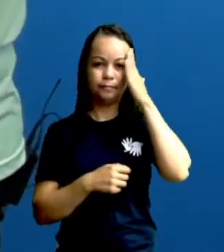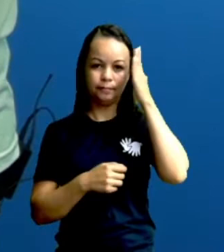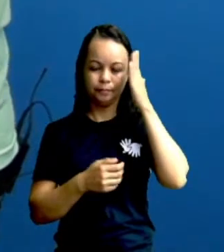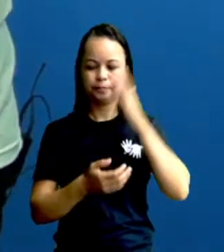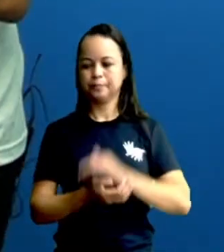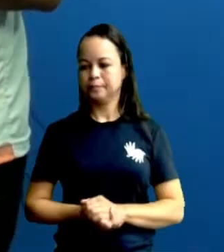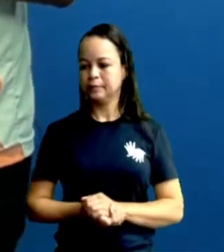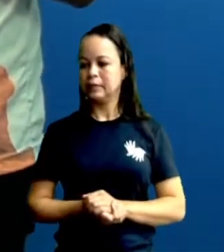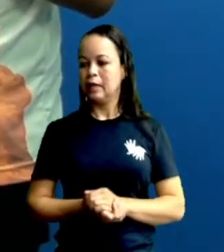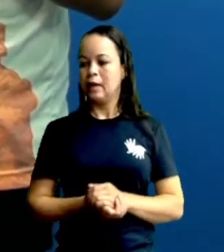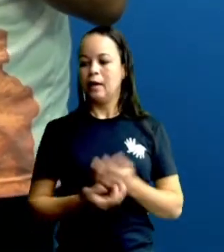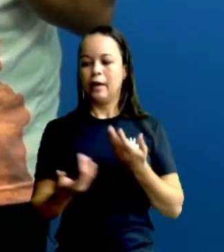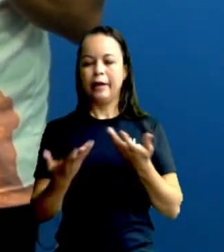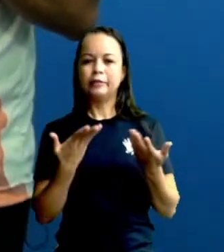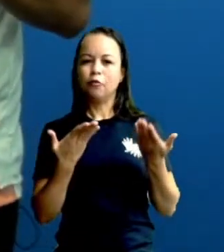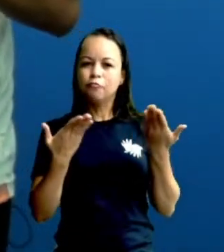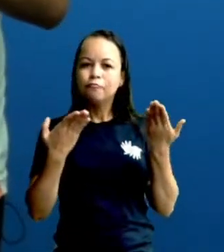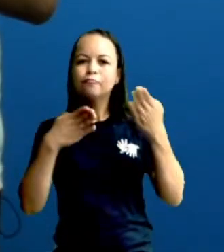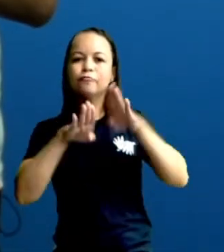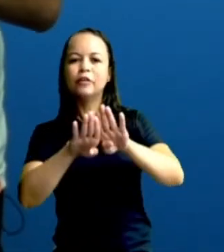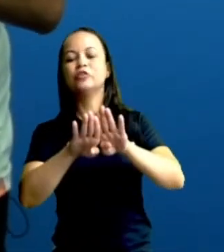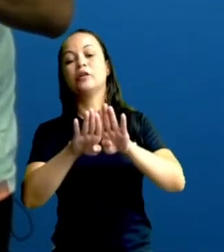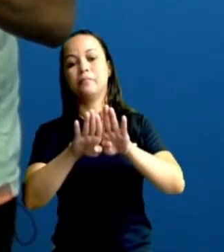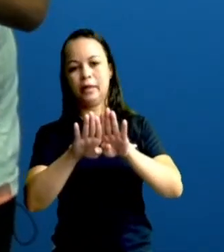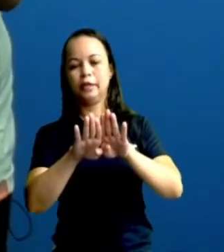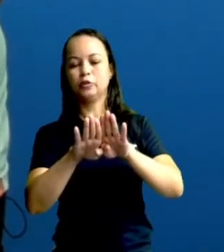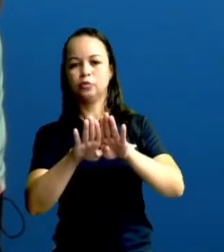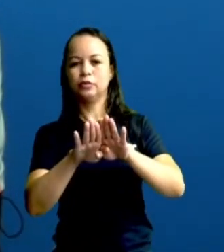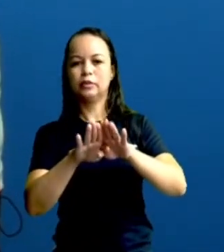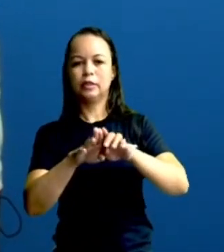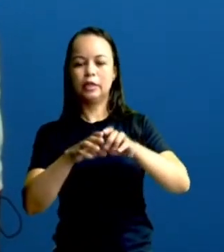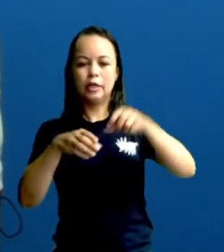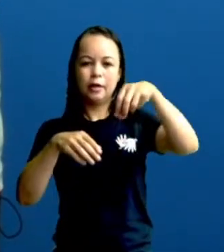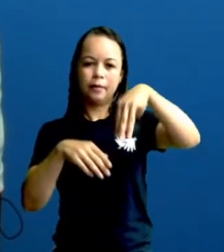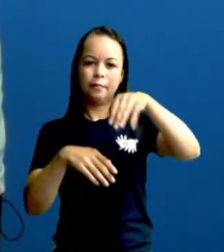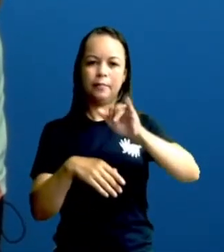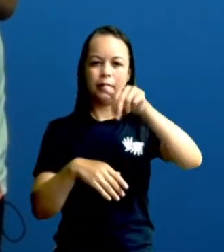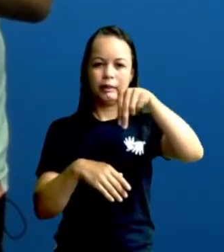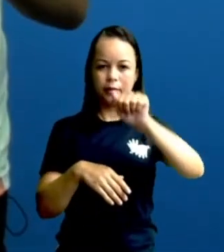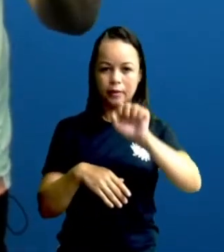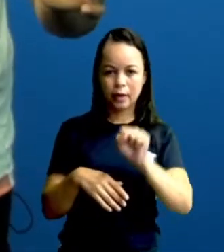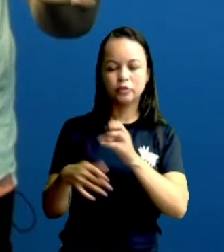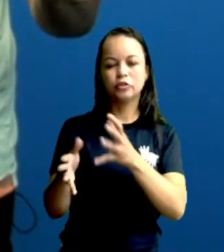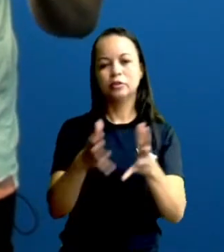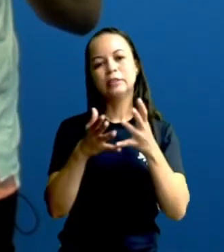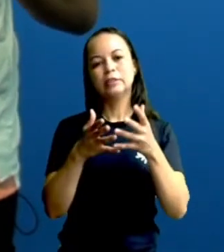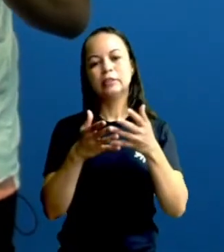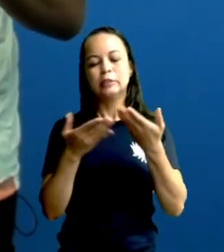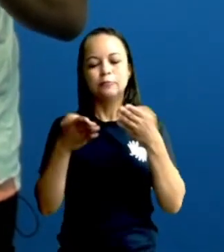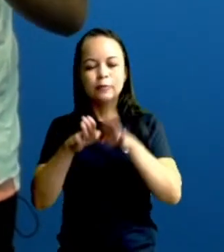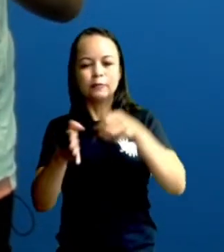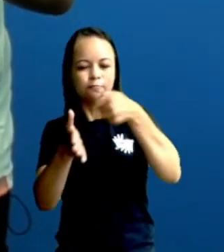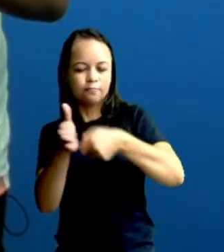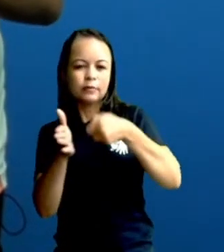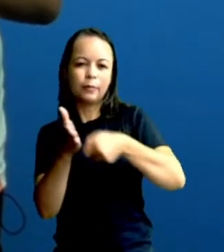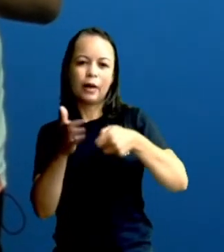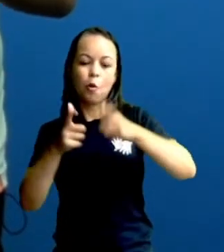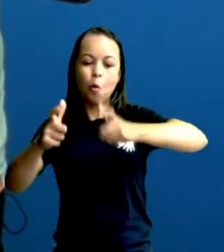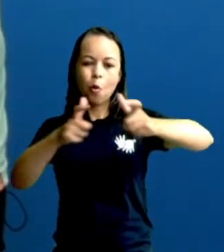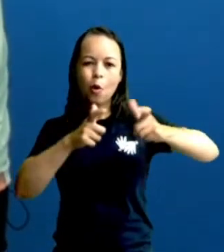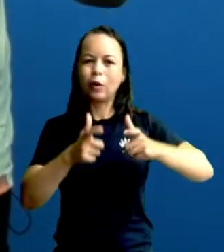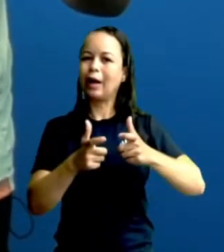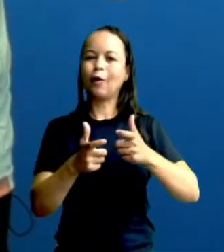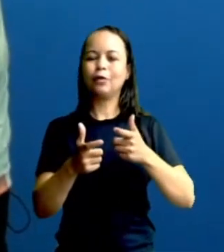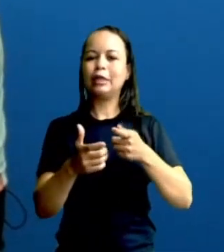fechamento de minas. Ou seja, ter um controle, ter fiscalização rigorosa para aqueles ambientes que não estão atendendo